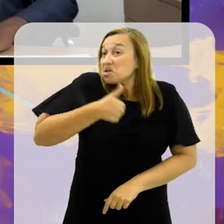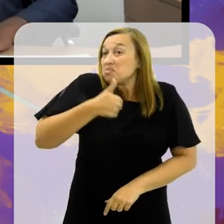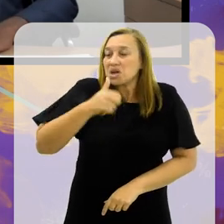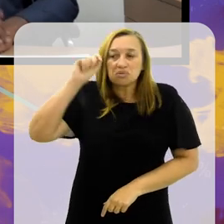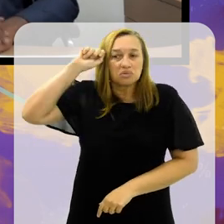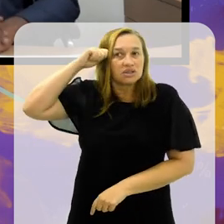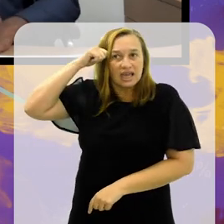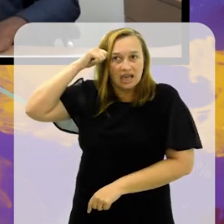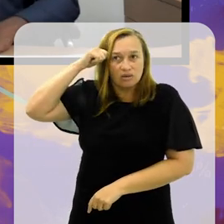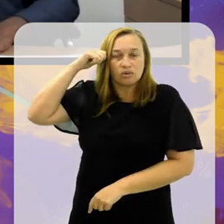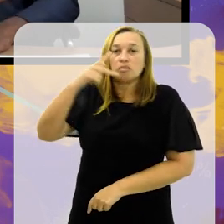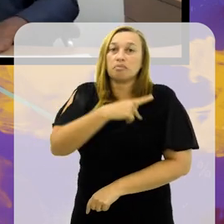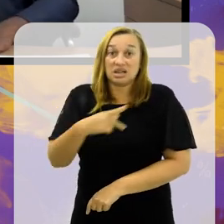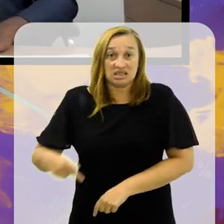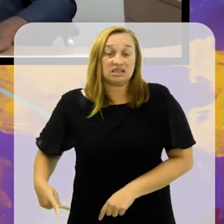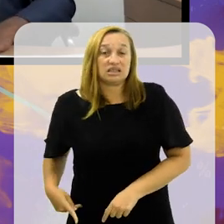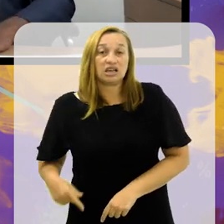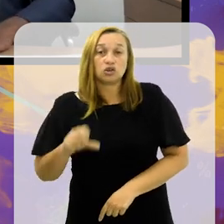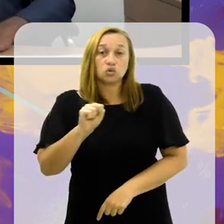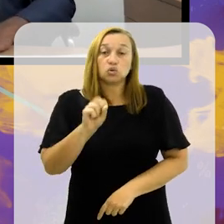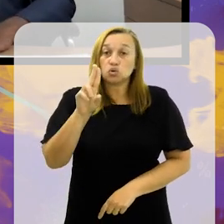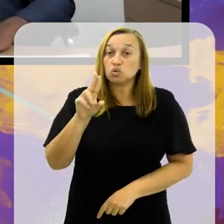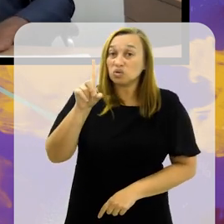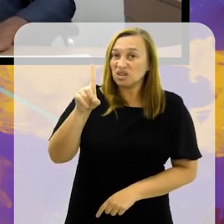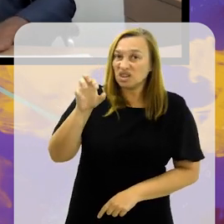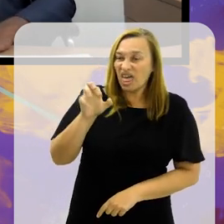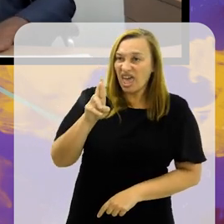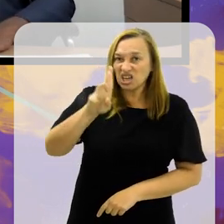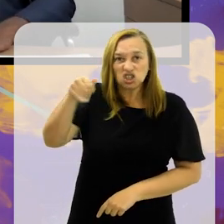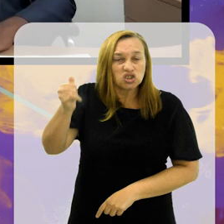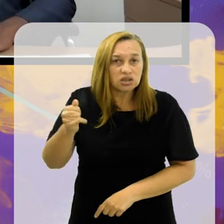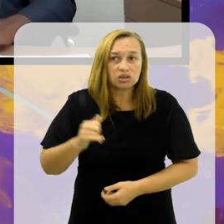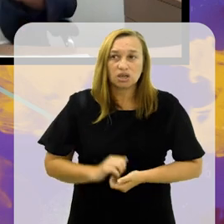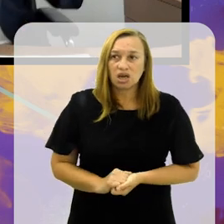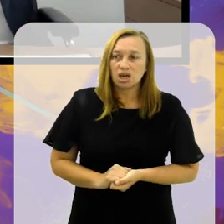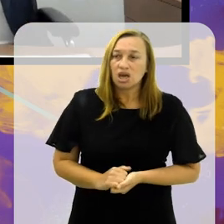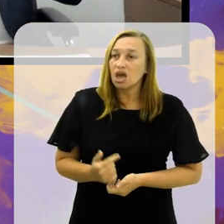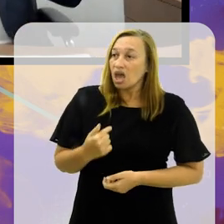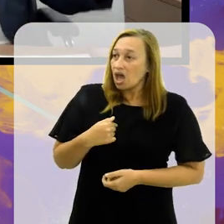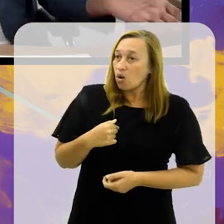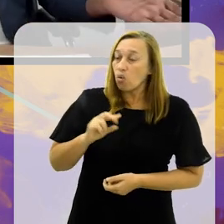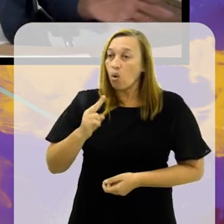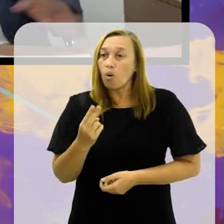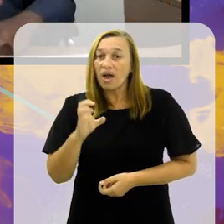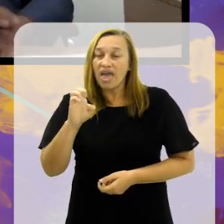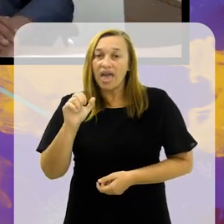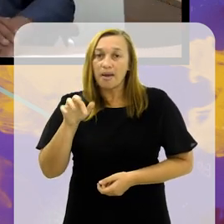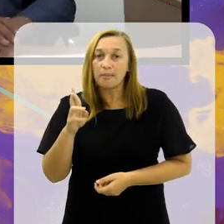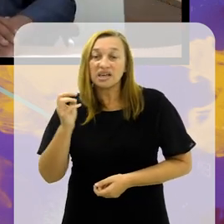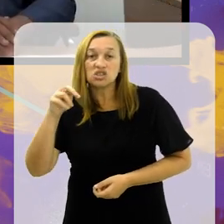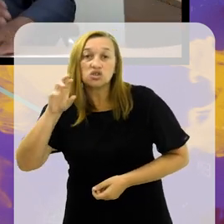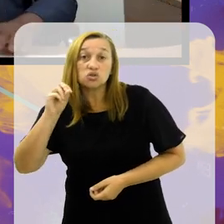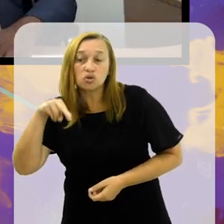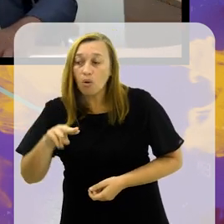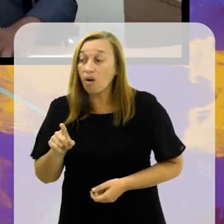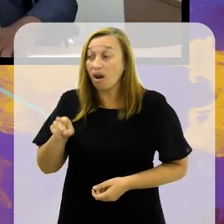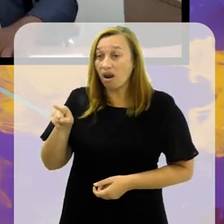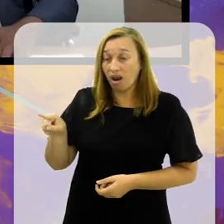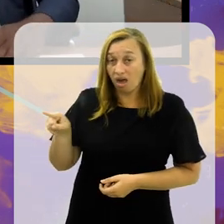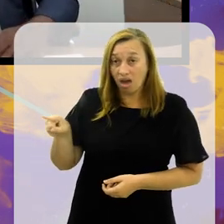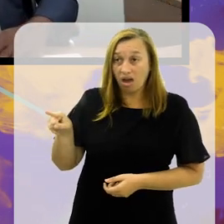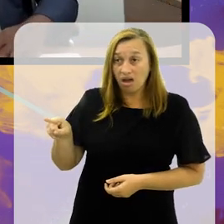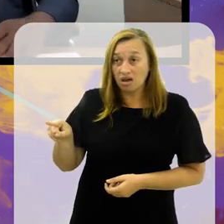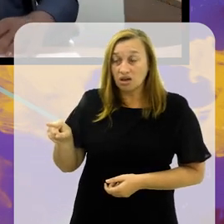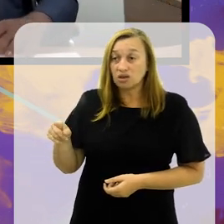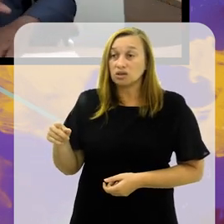lembrado. É verdade. Acabo sendo. Não é por isso que eu estou aqui e não é por isso que o Emerson está lá, mas nós somos